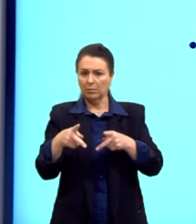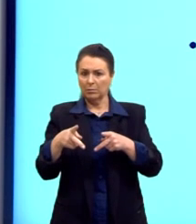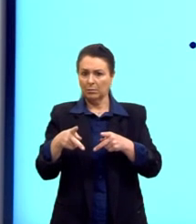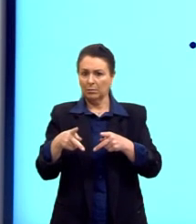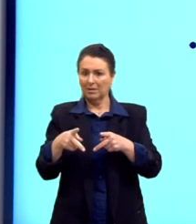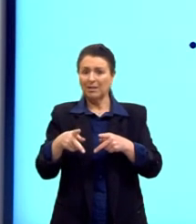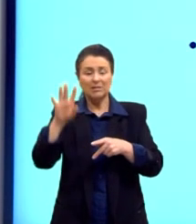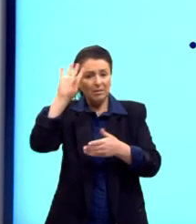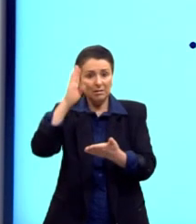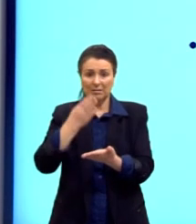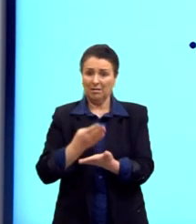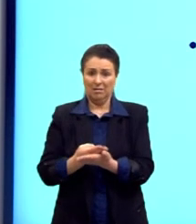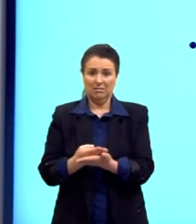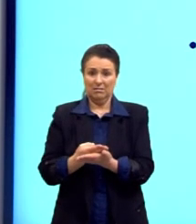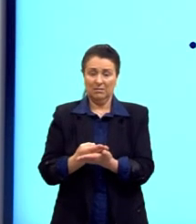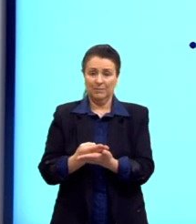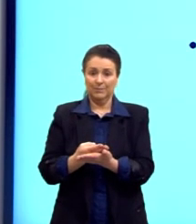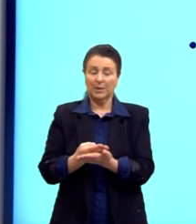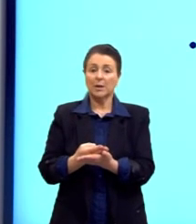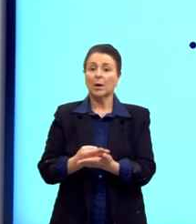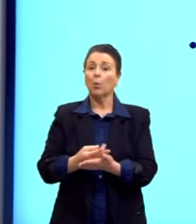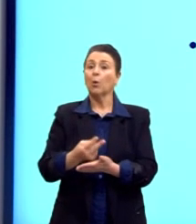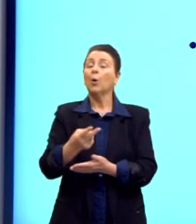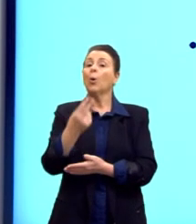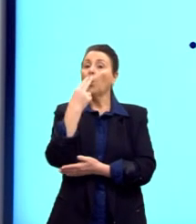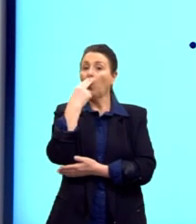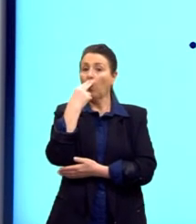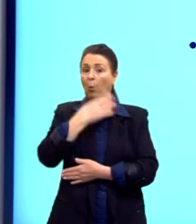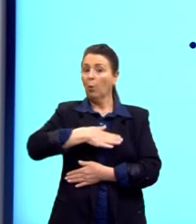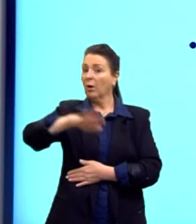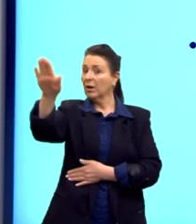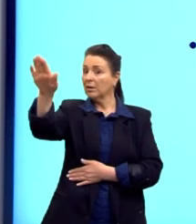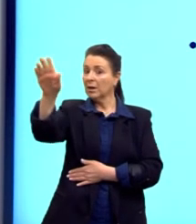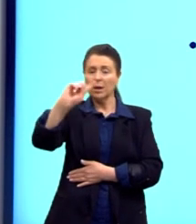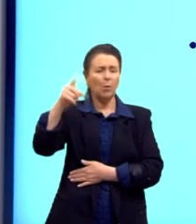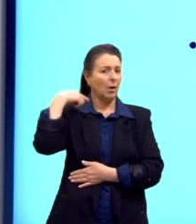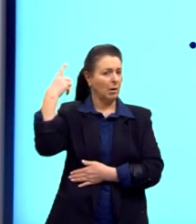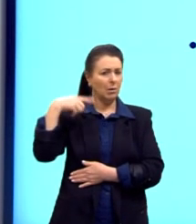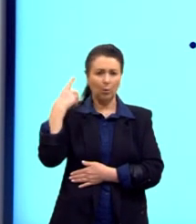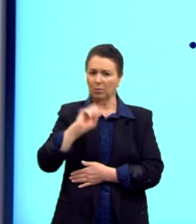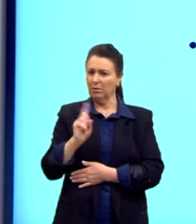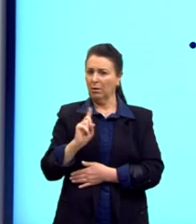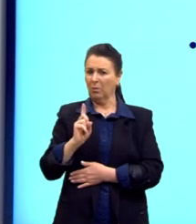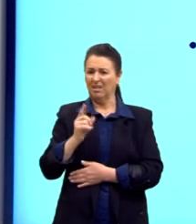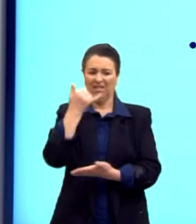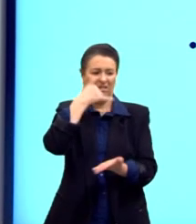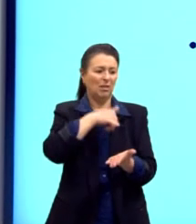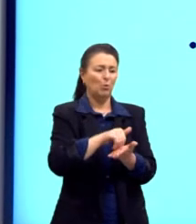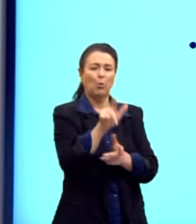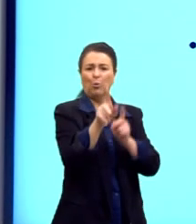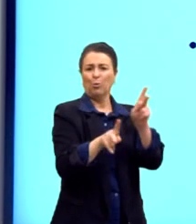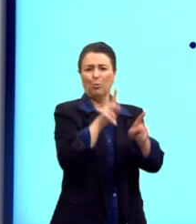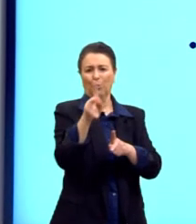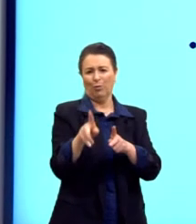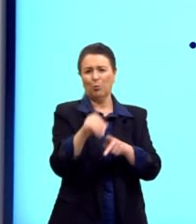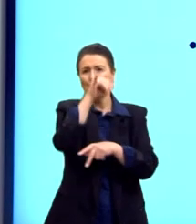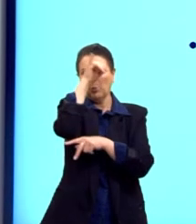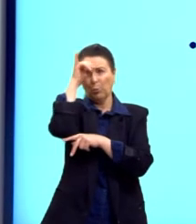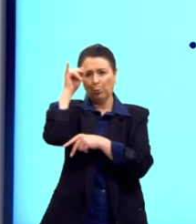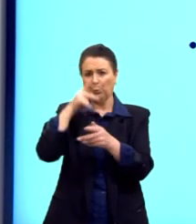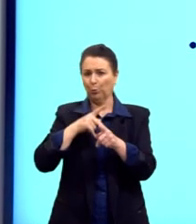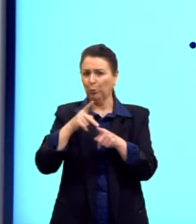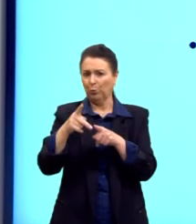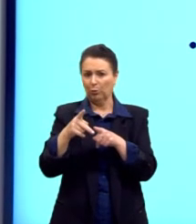acreditavam, né. Então, o Hitler não era um louco que enganou os pobres coitadinhos dos alemães que eram ingênuos. Não. O Hitler